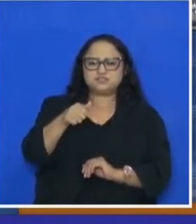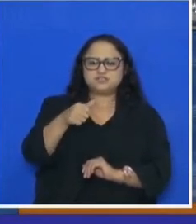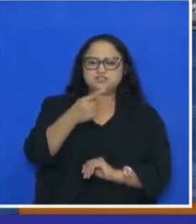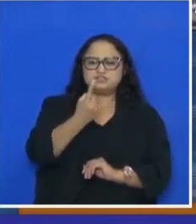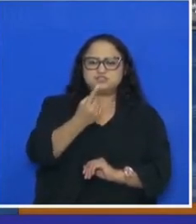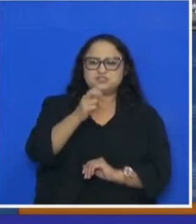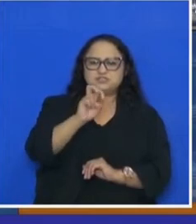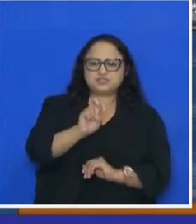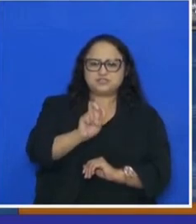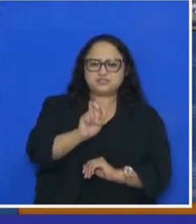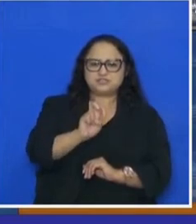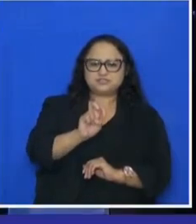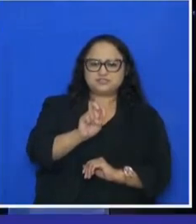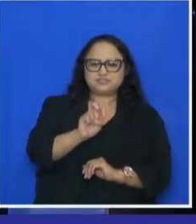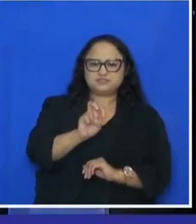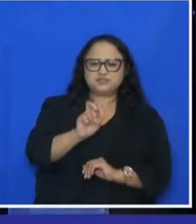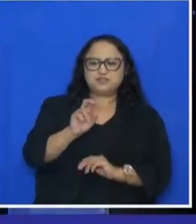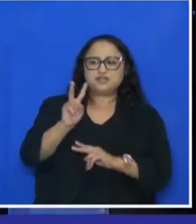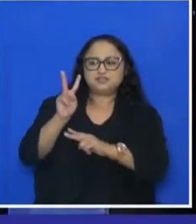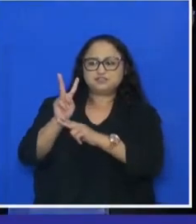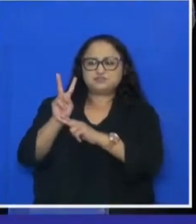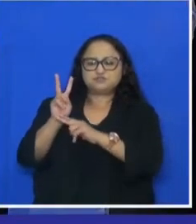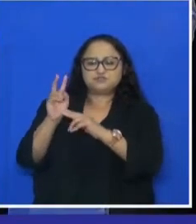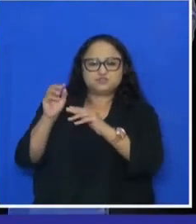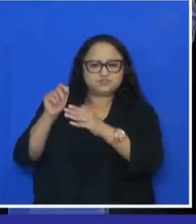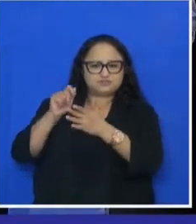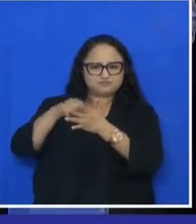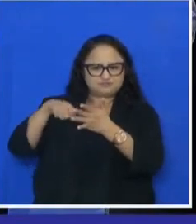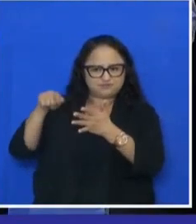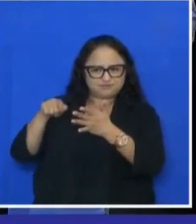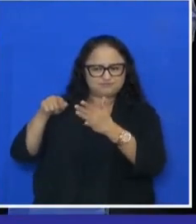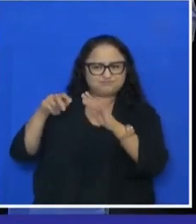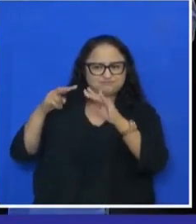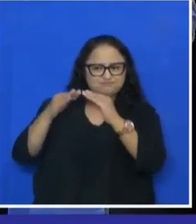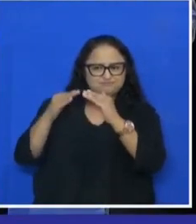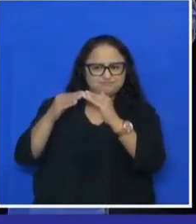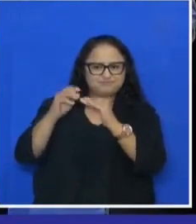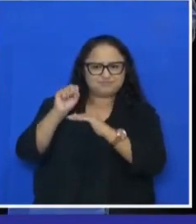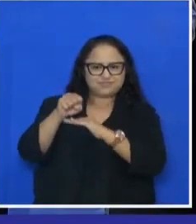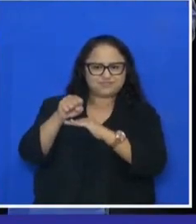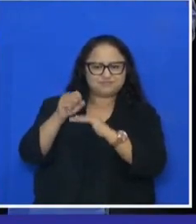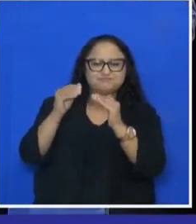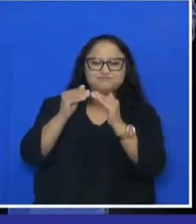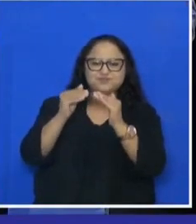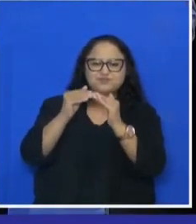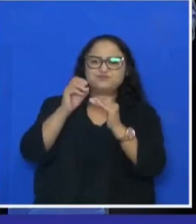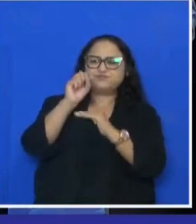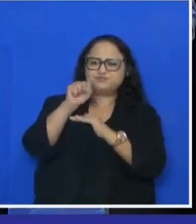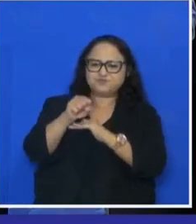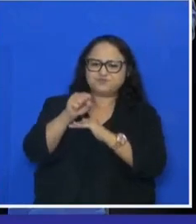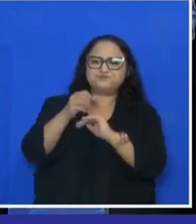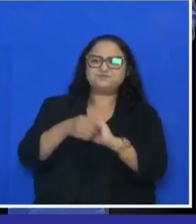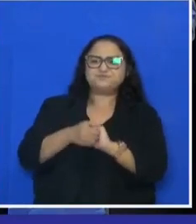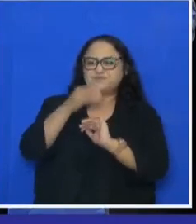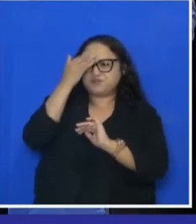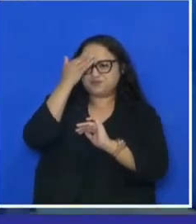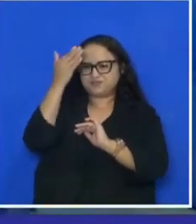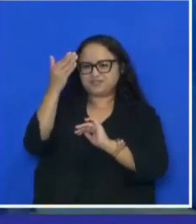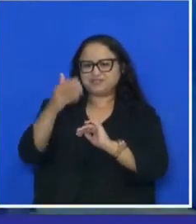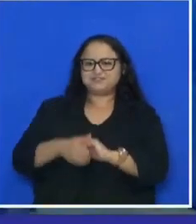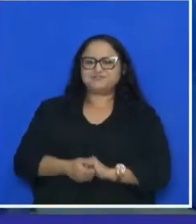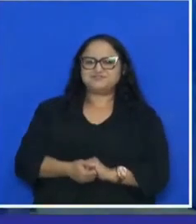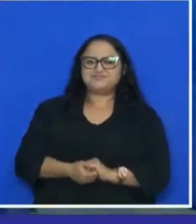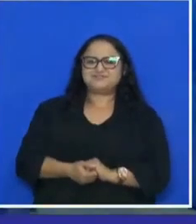07 e 15. As auditoras confirmam? Sim, confirmo. Sim, confirmo.